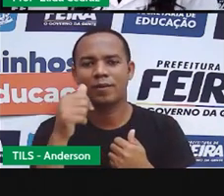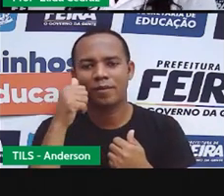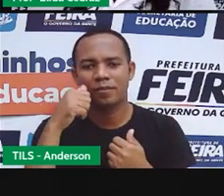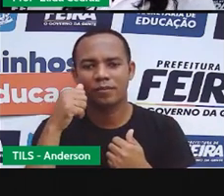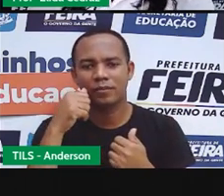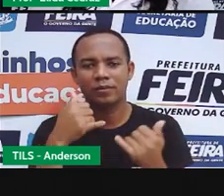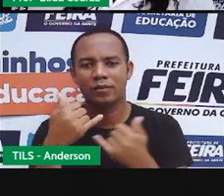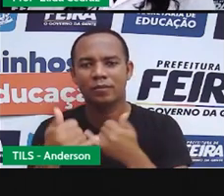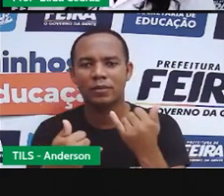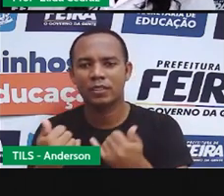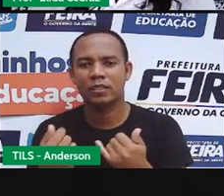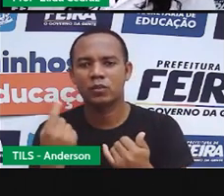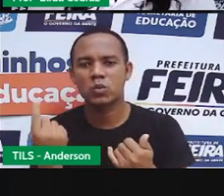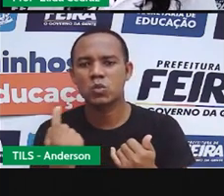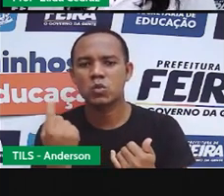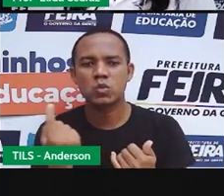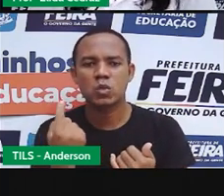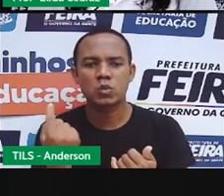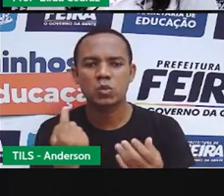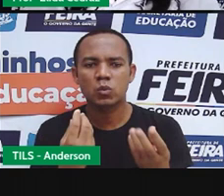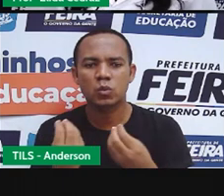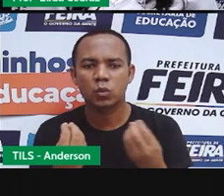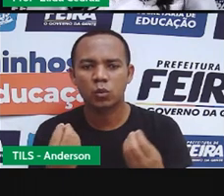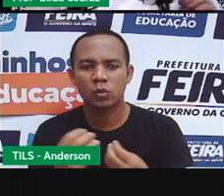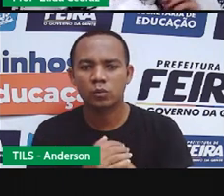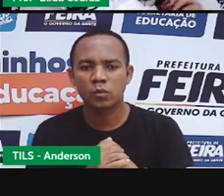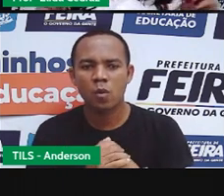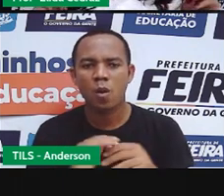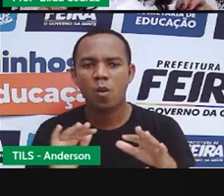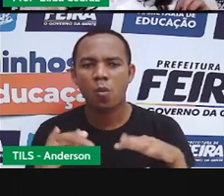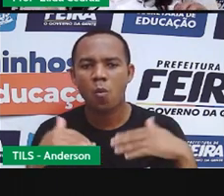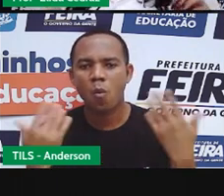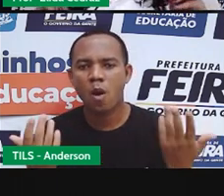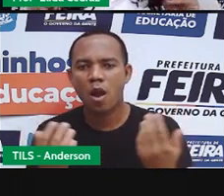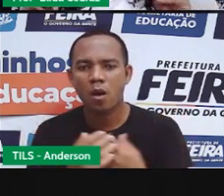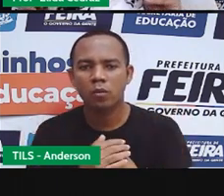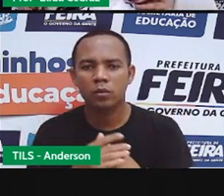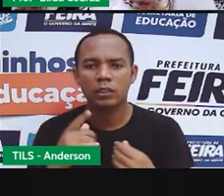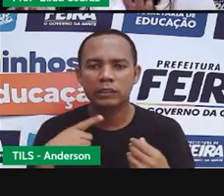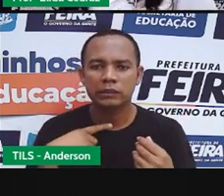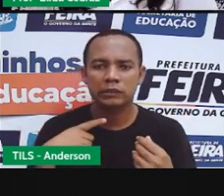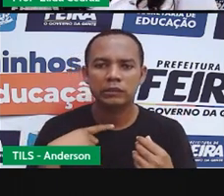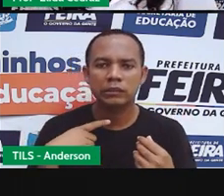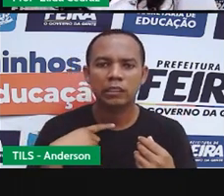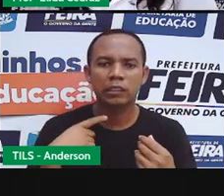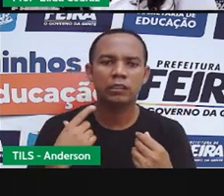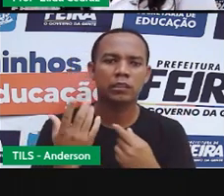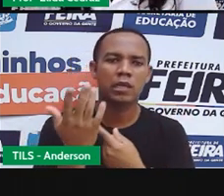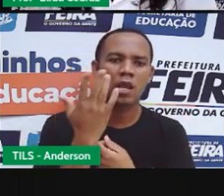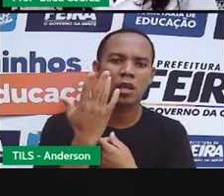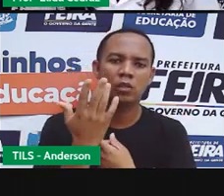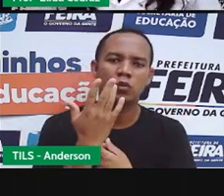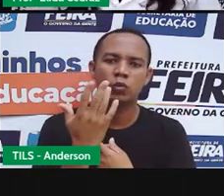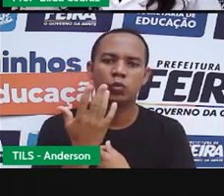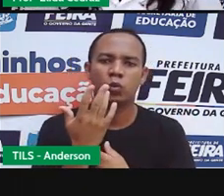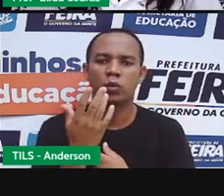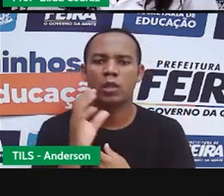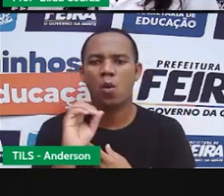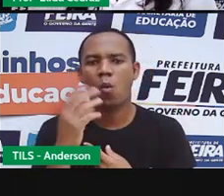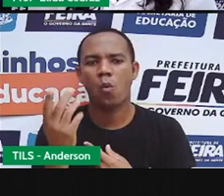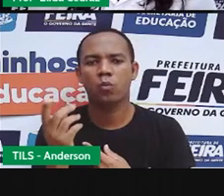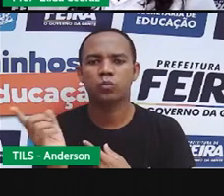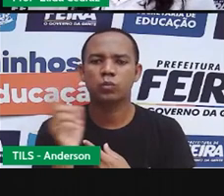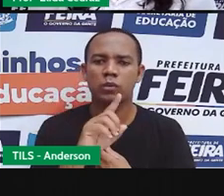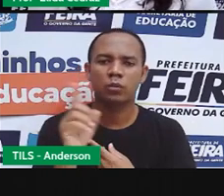menininha, por exemplo, sozinha. Eu quero que vocês identifiquem em qual tem proteção contra a radiação solar e em